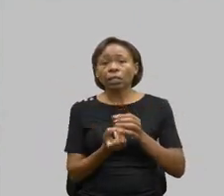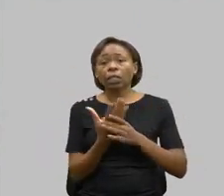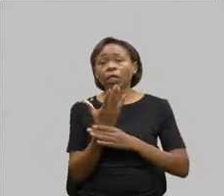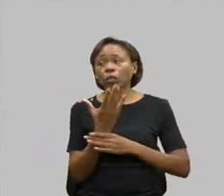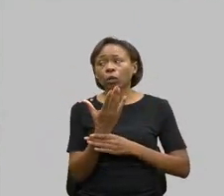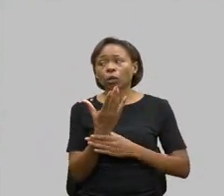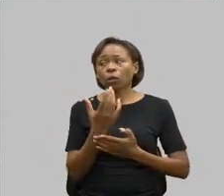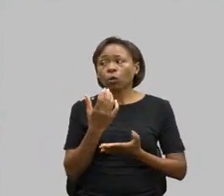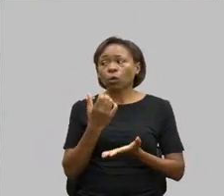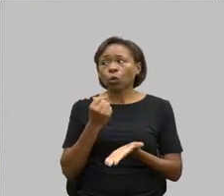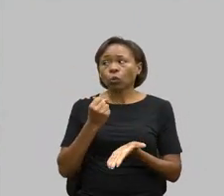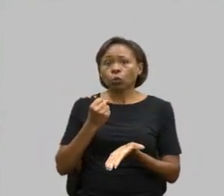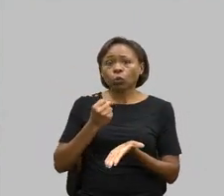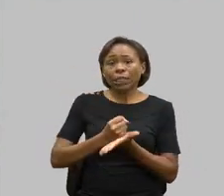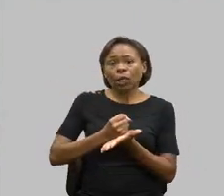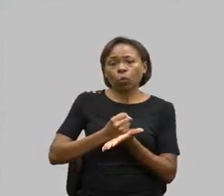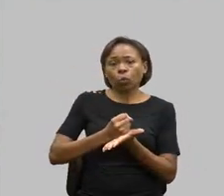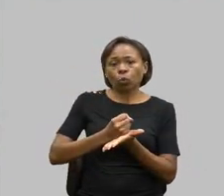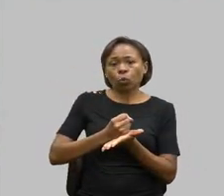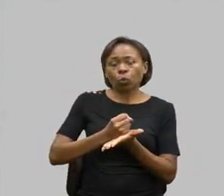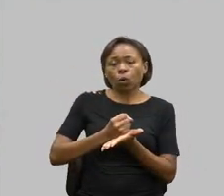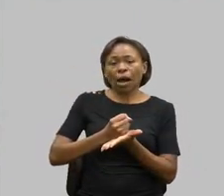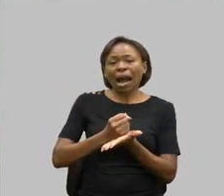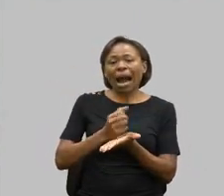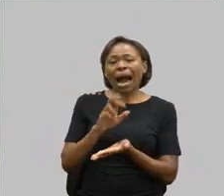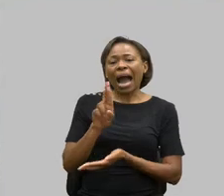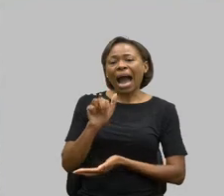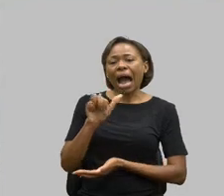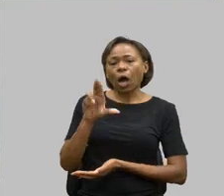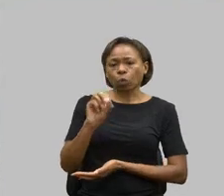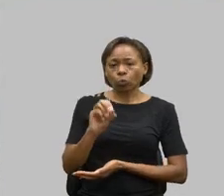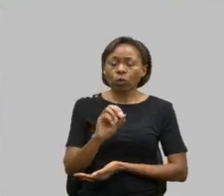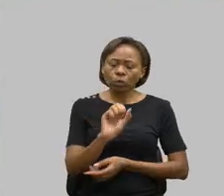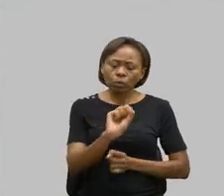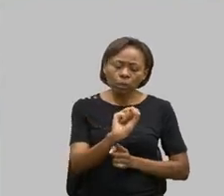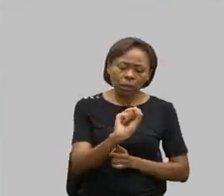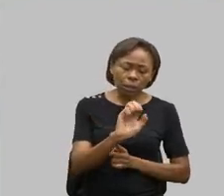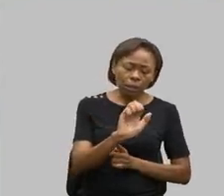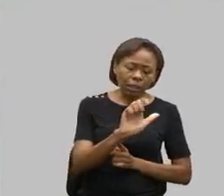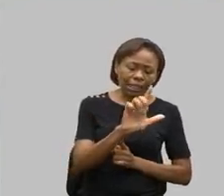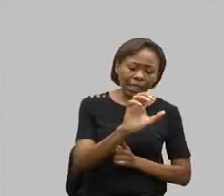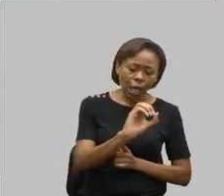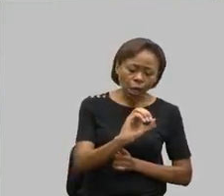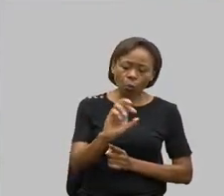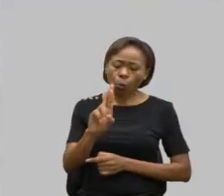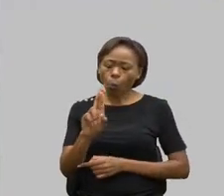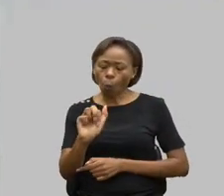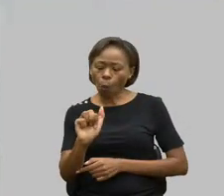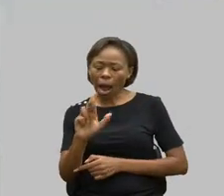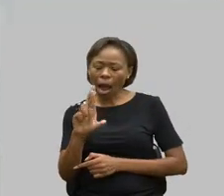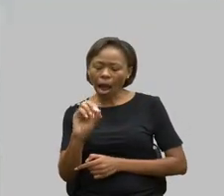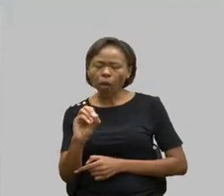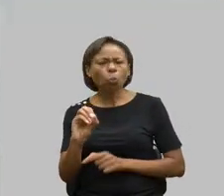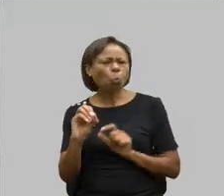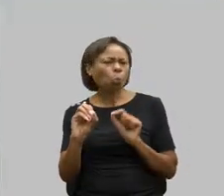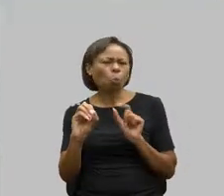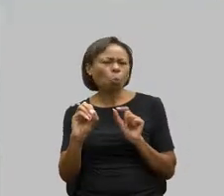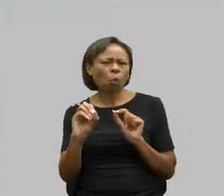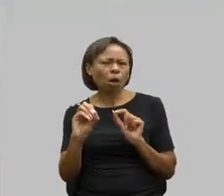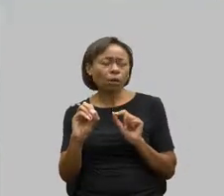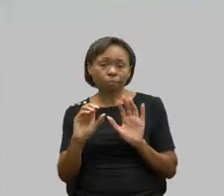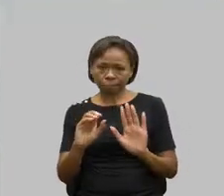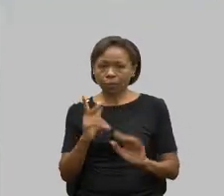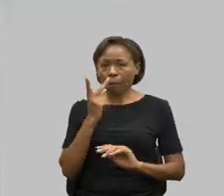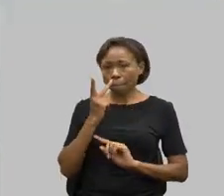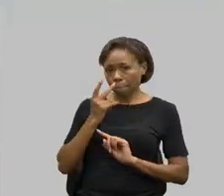raro. O é isso? Selo raro. O pai de uma criança rara, que é o